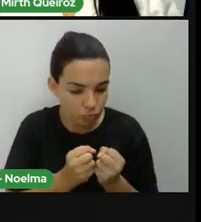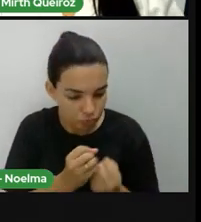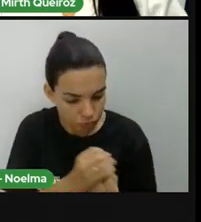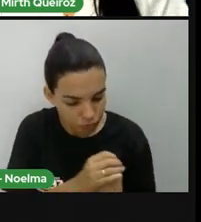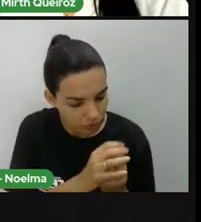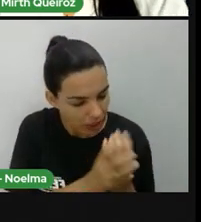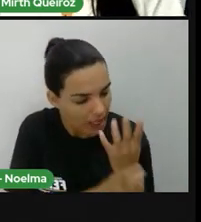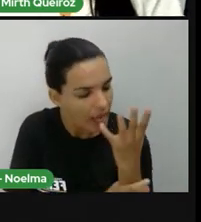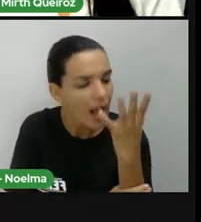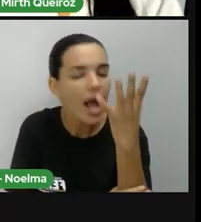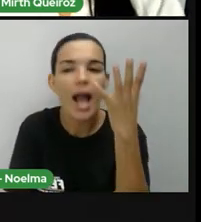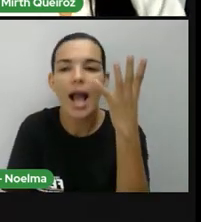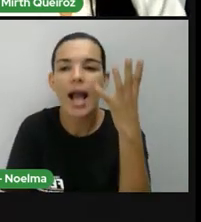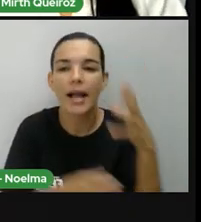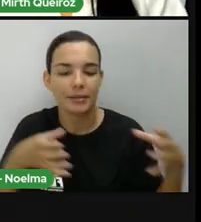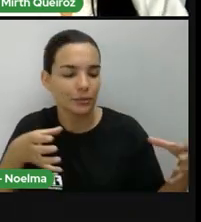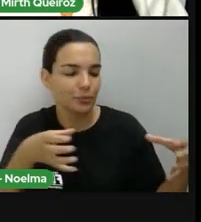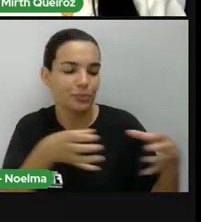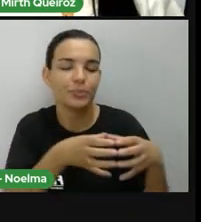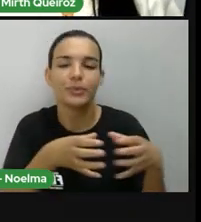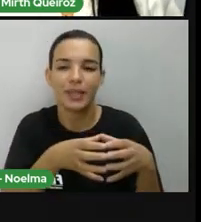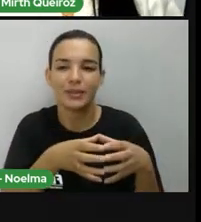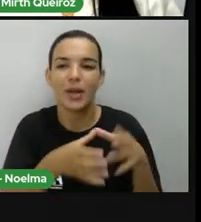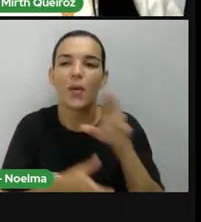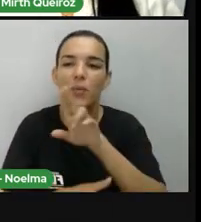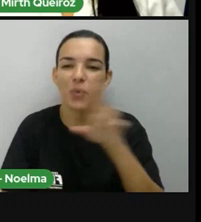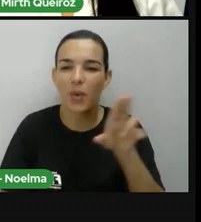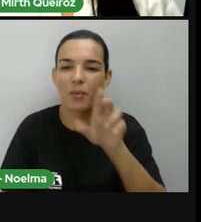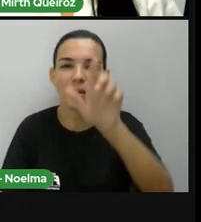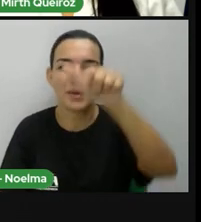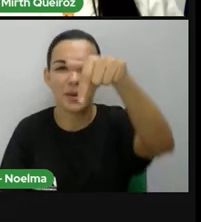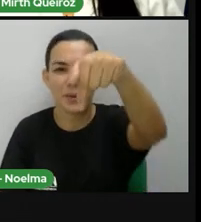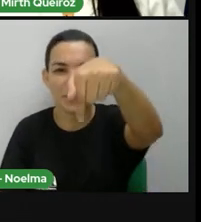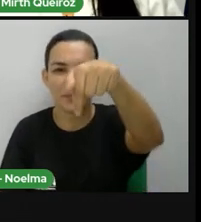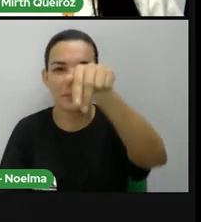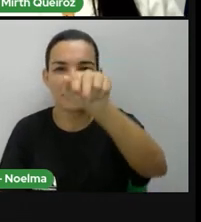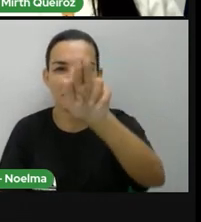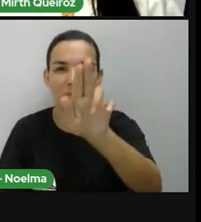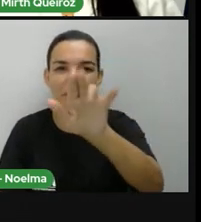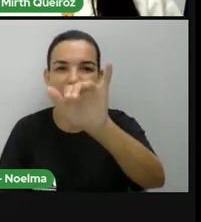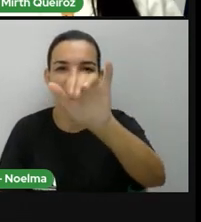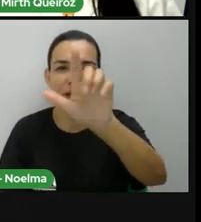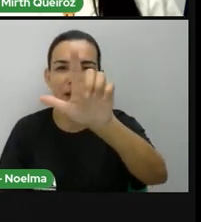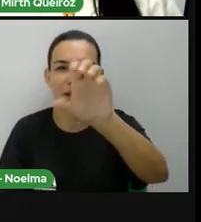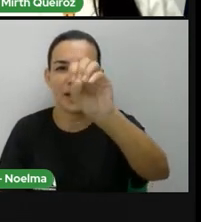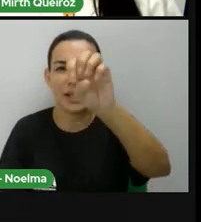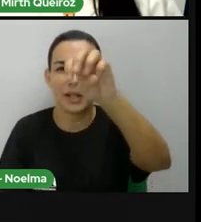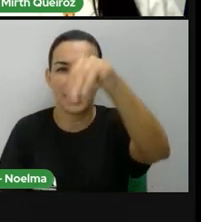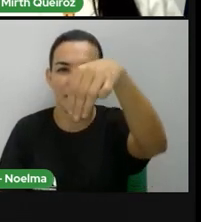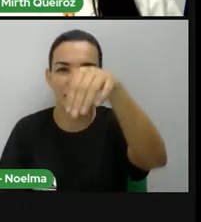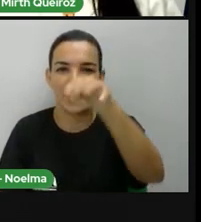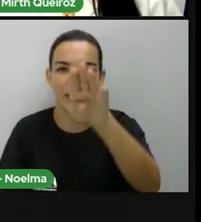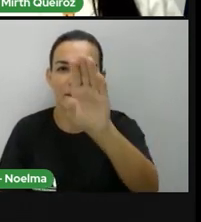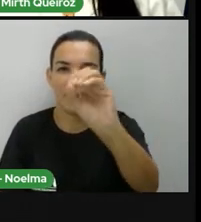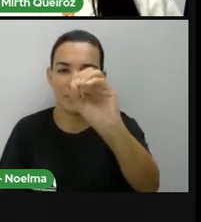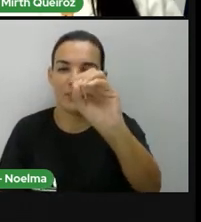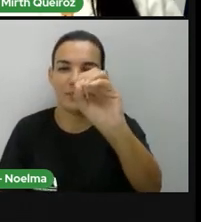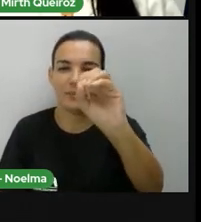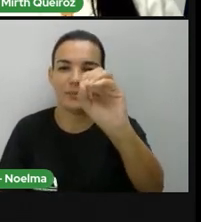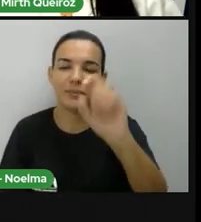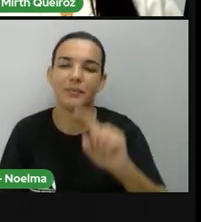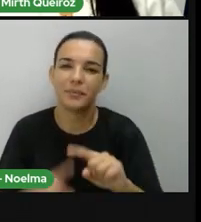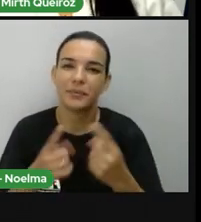é o que a gente chama de quilombo, né? Então, comunidades quilombolas são remanescentes, são